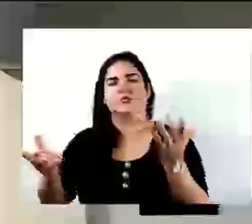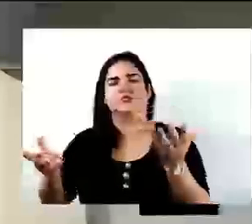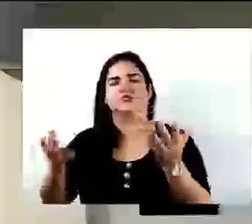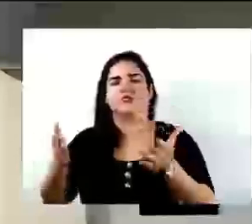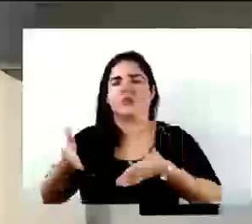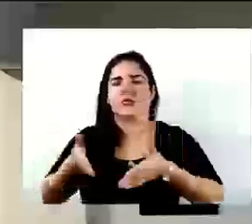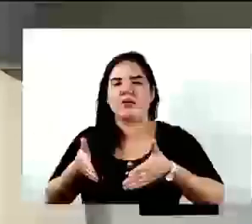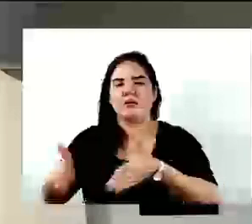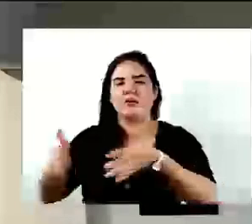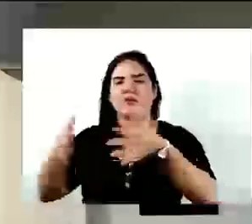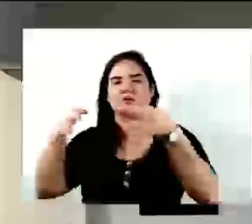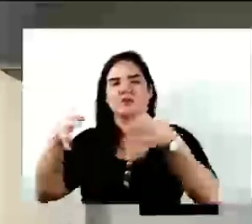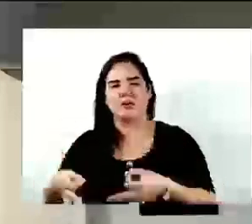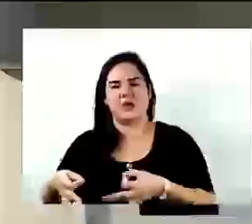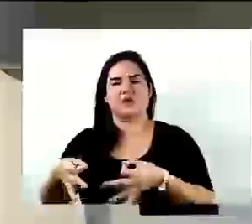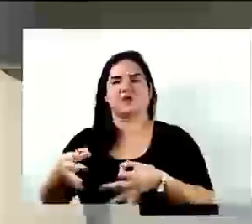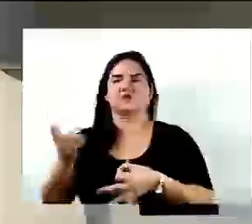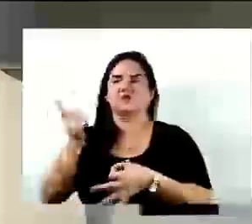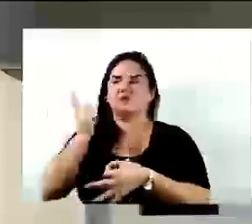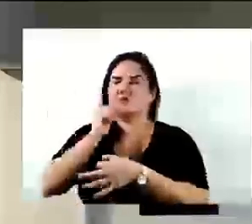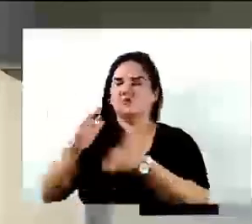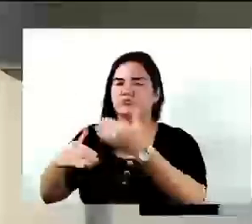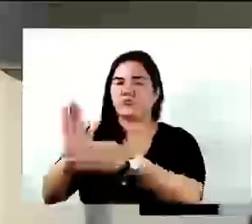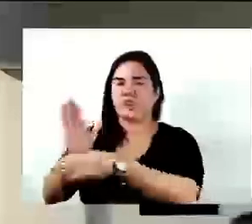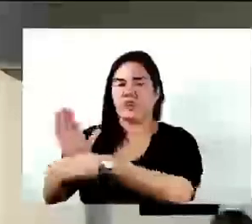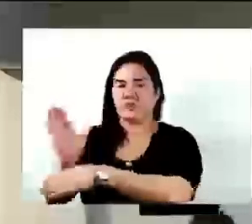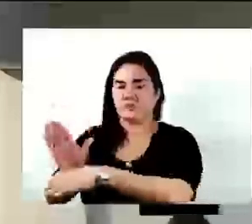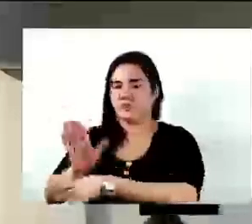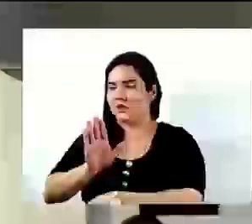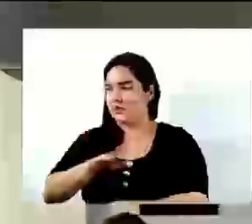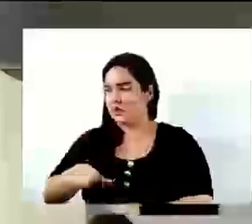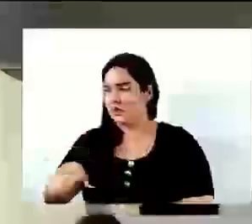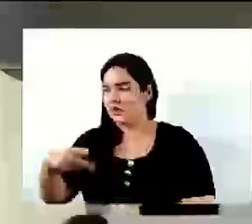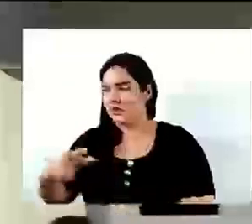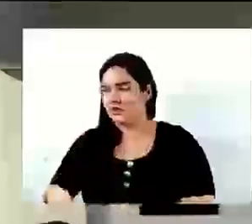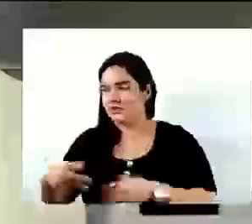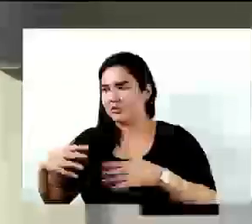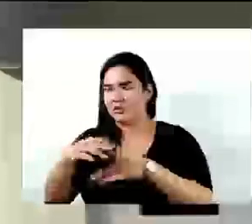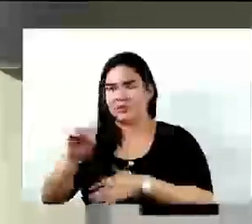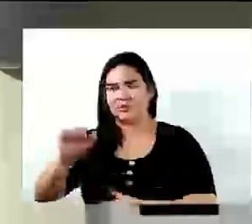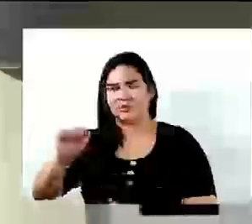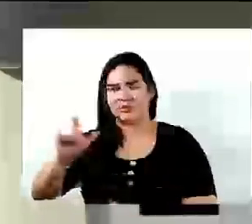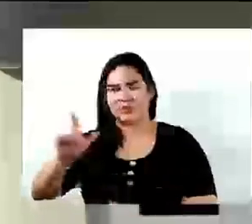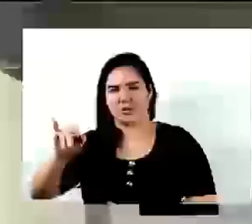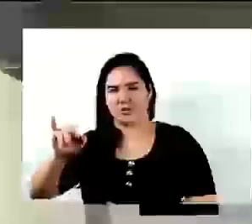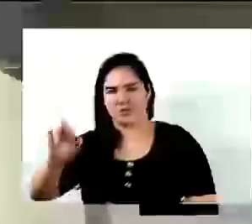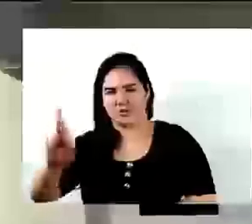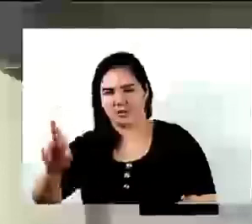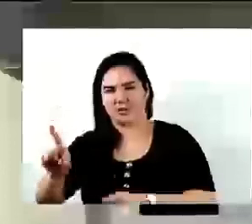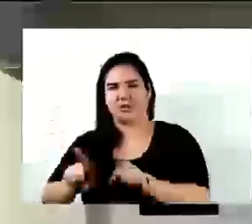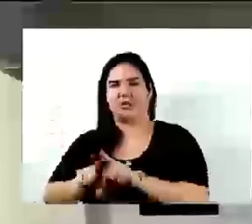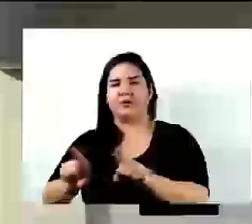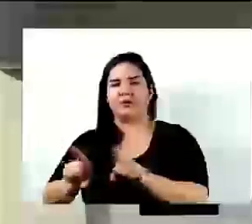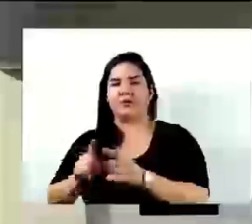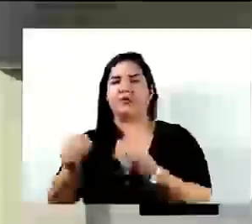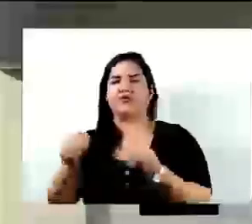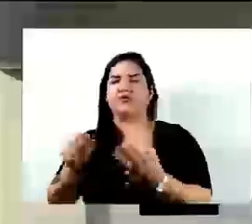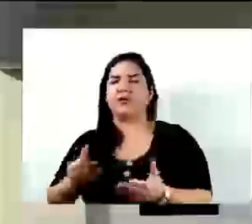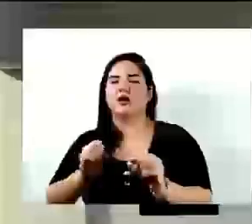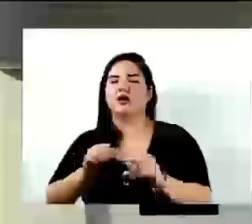caminho certo e estás dando para as nossas crianças do município. A gestão Salmi e Alexandre estão dando uma educação de qualidade.